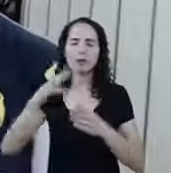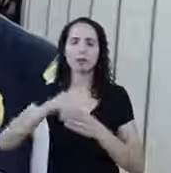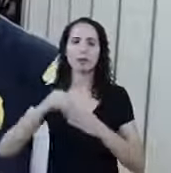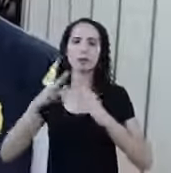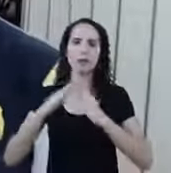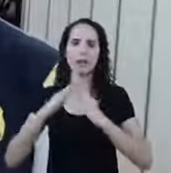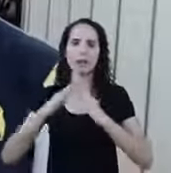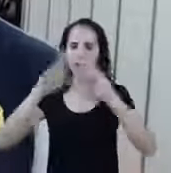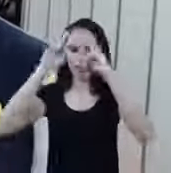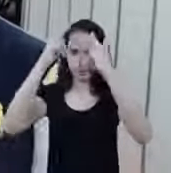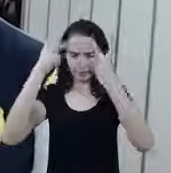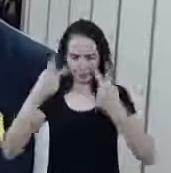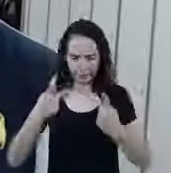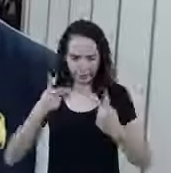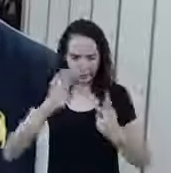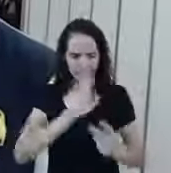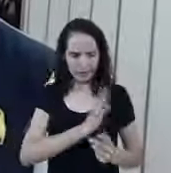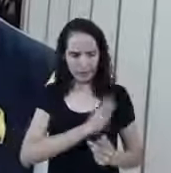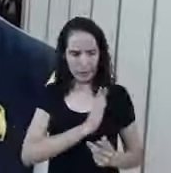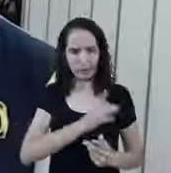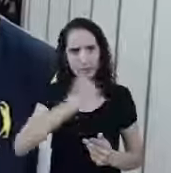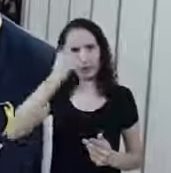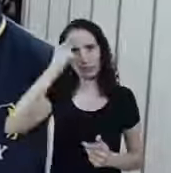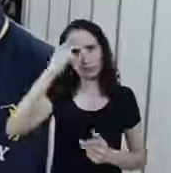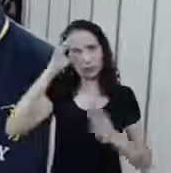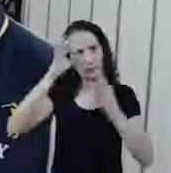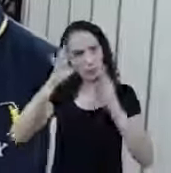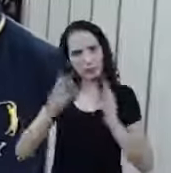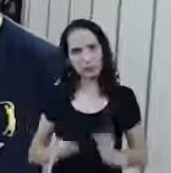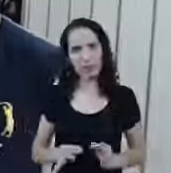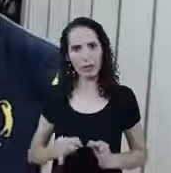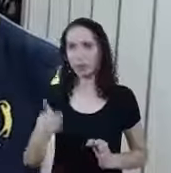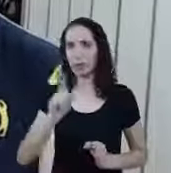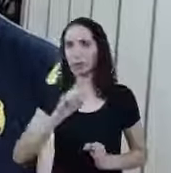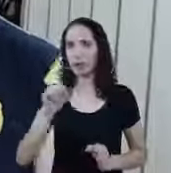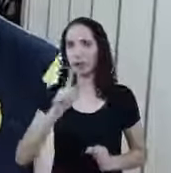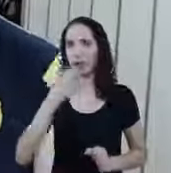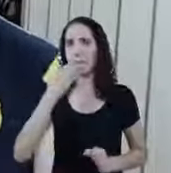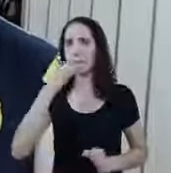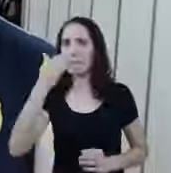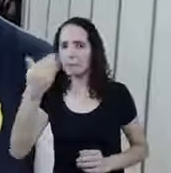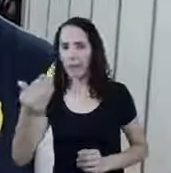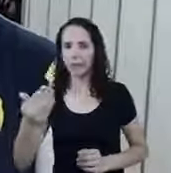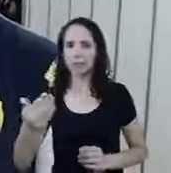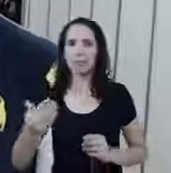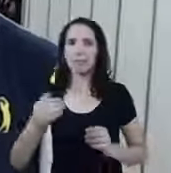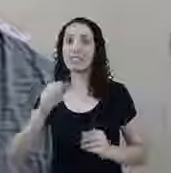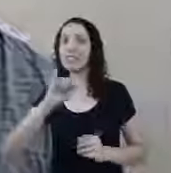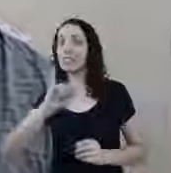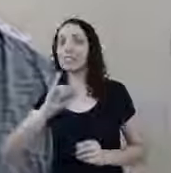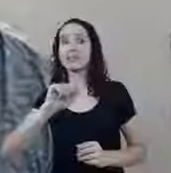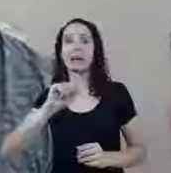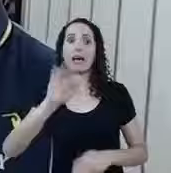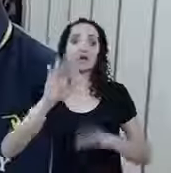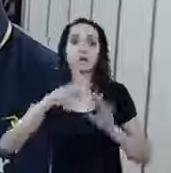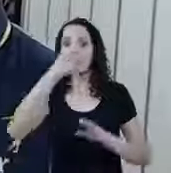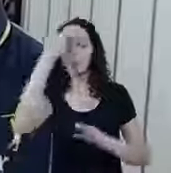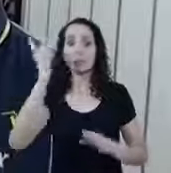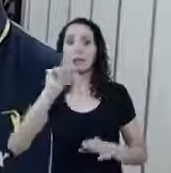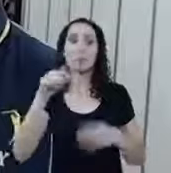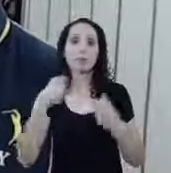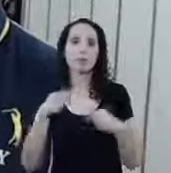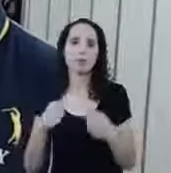ser Dentro do teu coração Dentro do teu pensamento Para não pedir Aquilo que você não precisa Agora não cabe vez que a gente